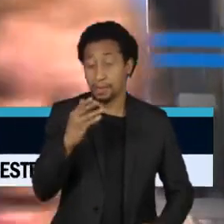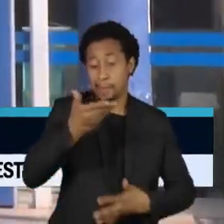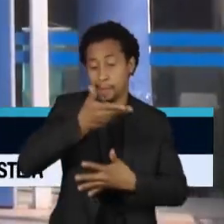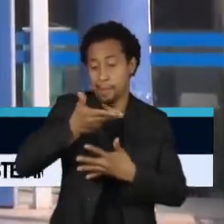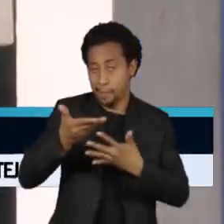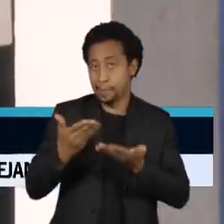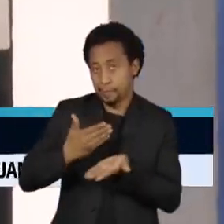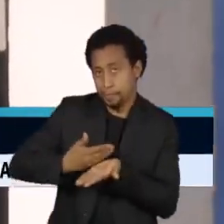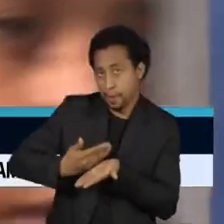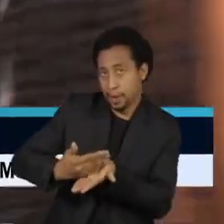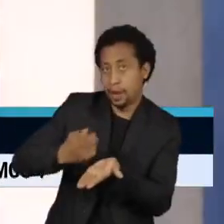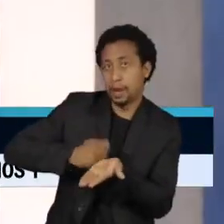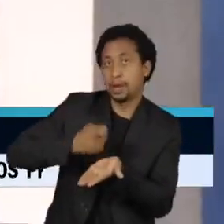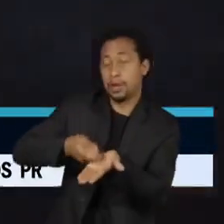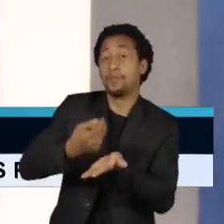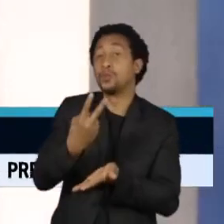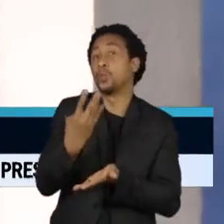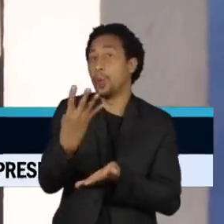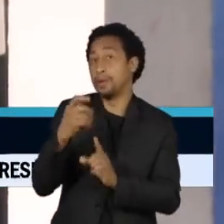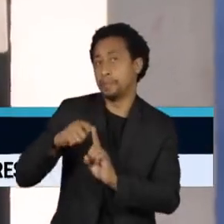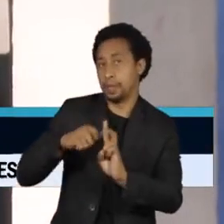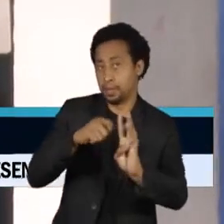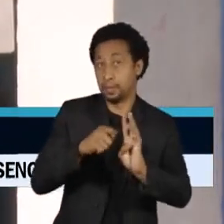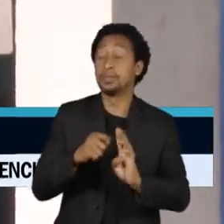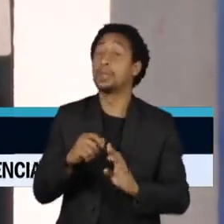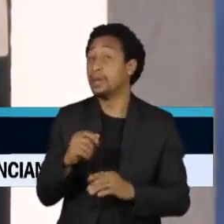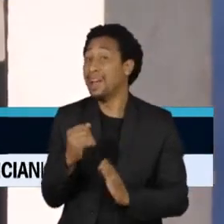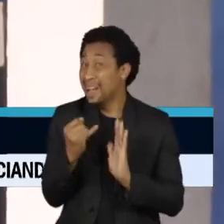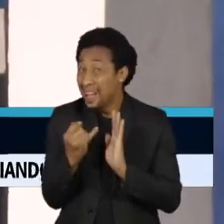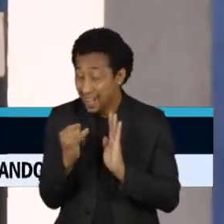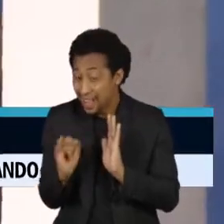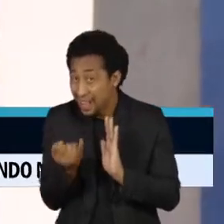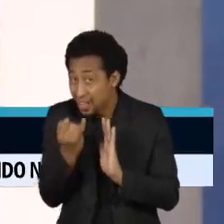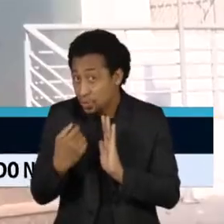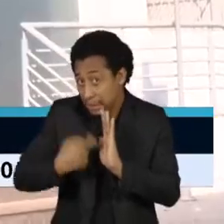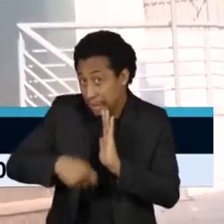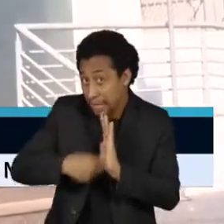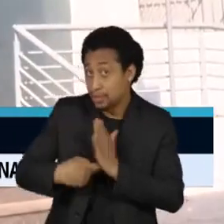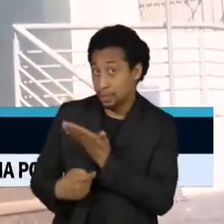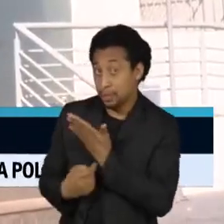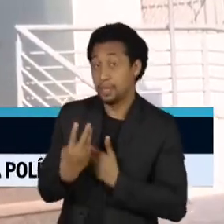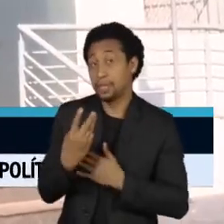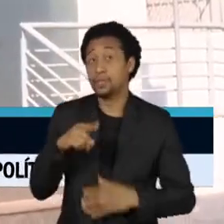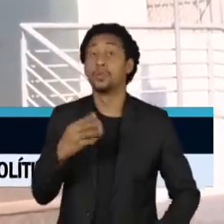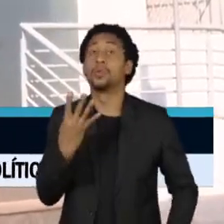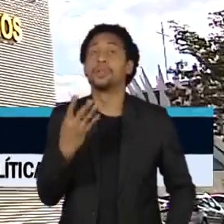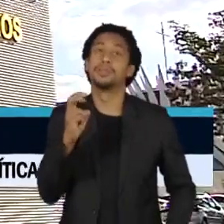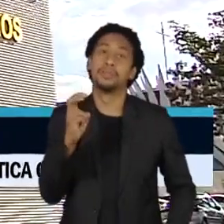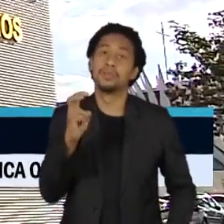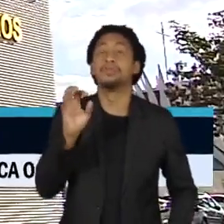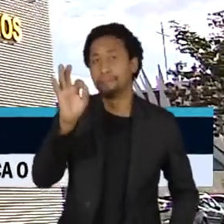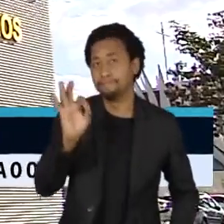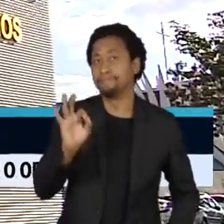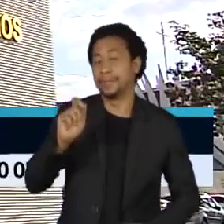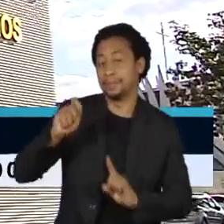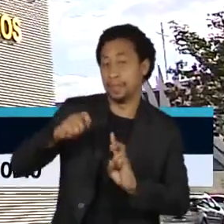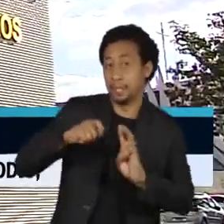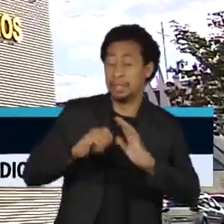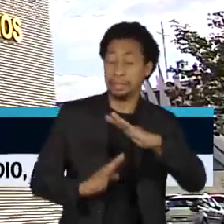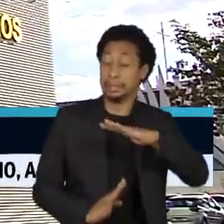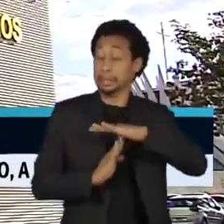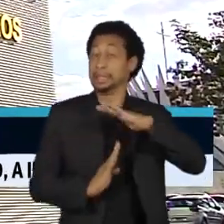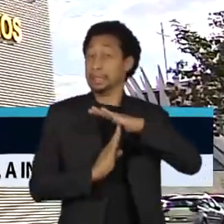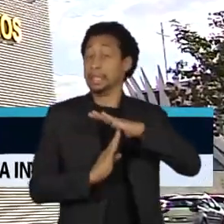prestações mensais. A taxa de juros cobrada é de 3,45% ao mês, praticamente no teto